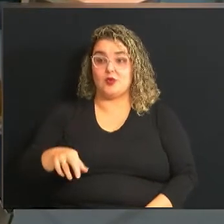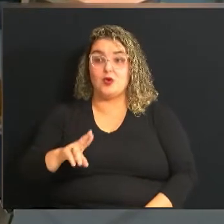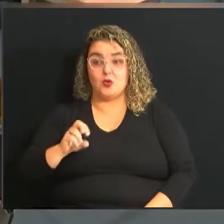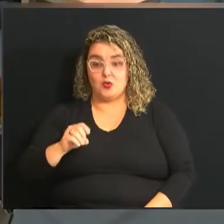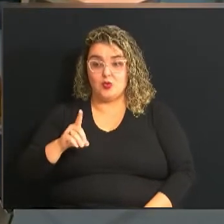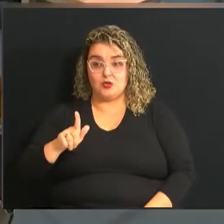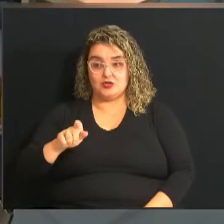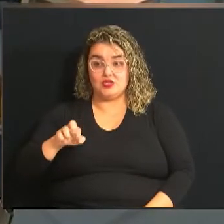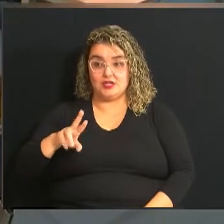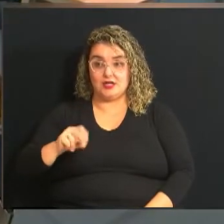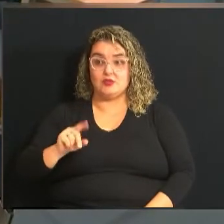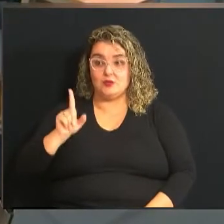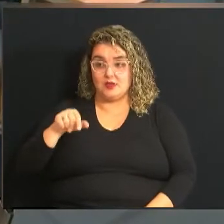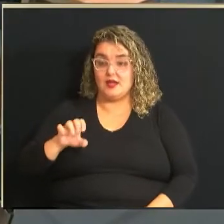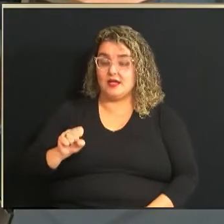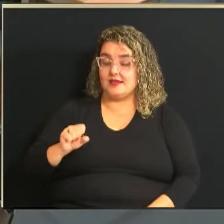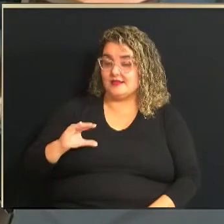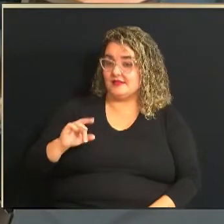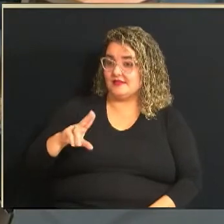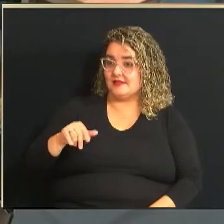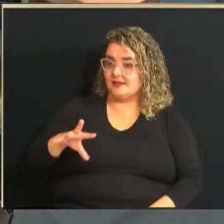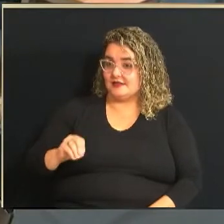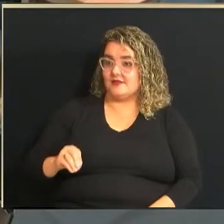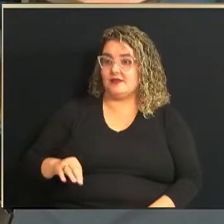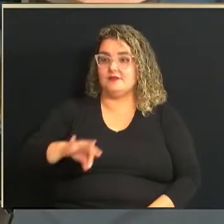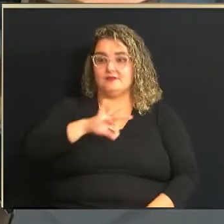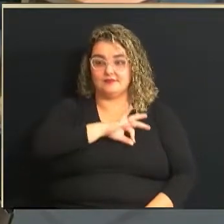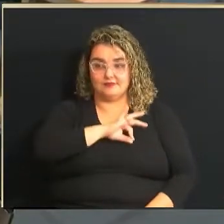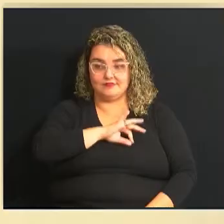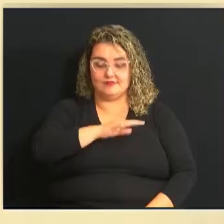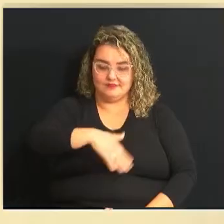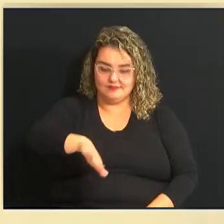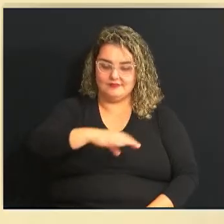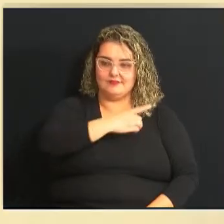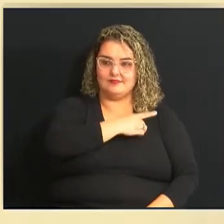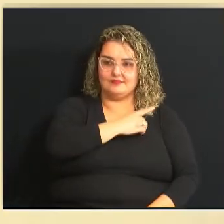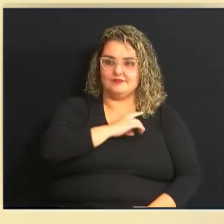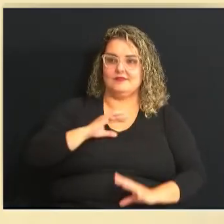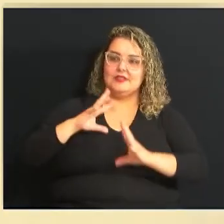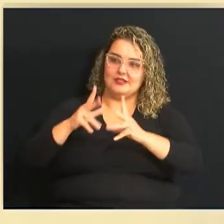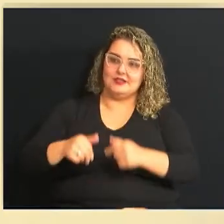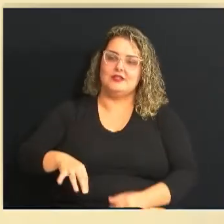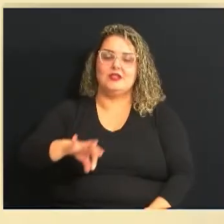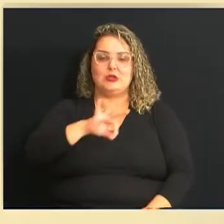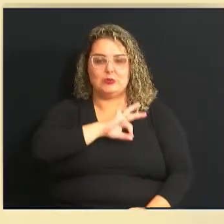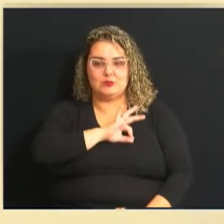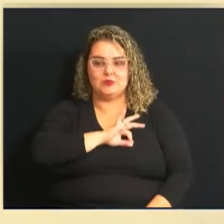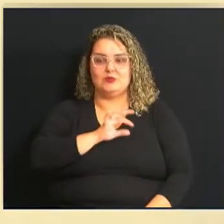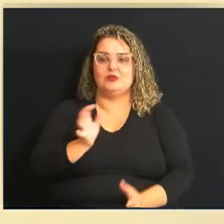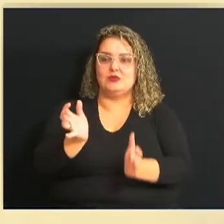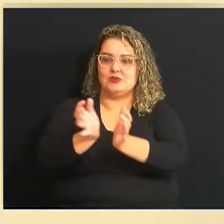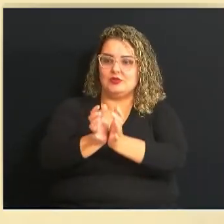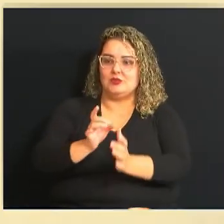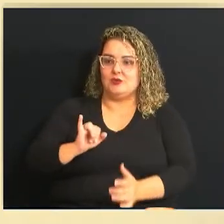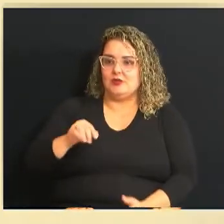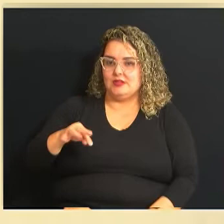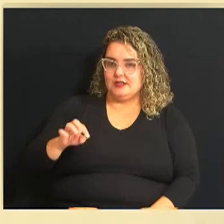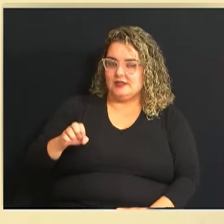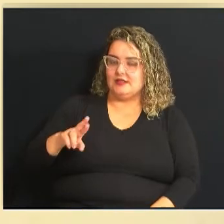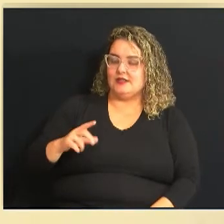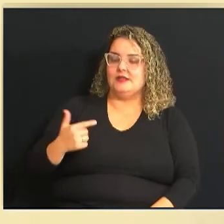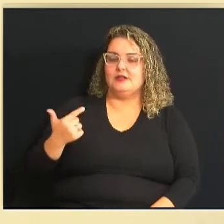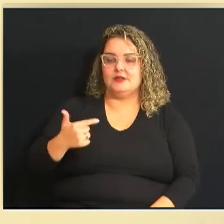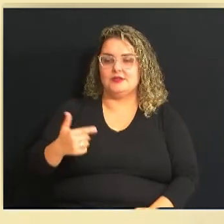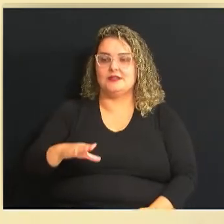Gonçalves da Silva é escrivão da Polícia Primeira Classe, lotado na Delegacia Geral de Polícia, classificado no